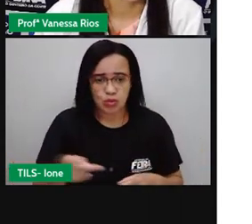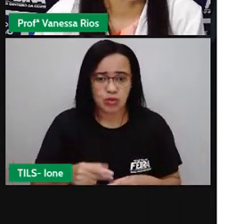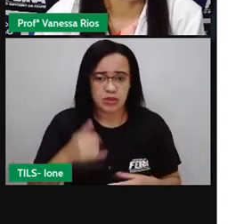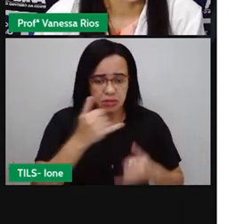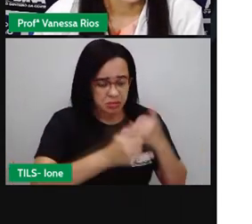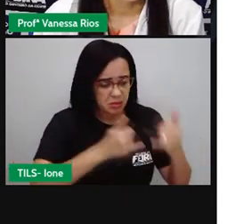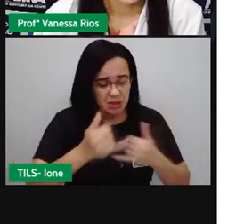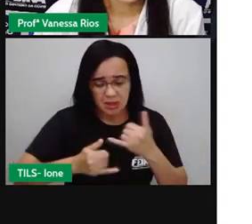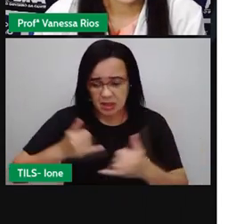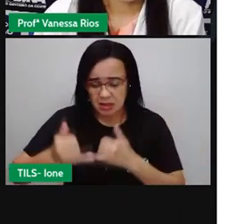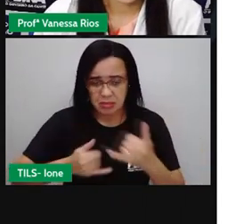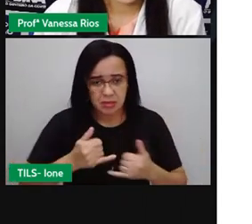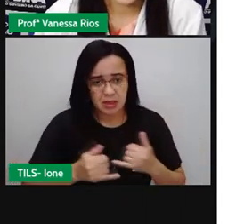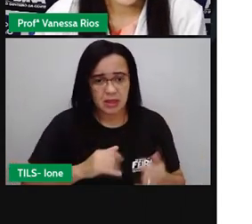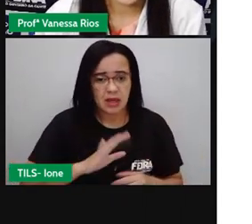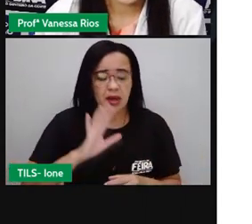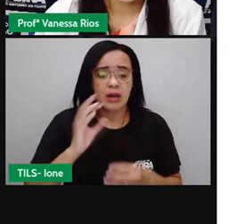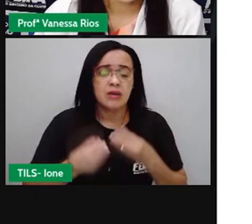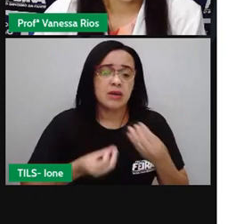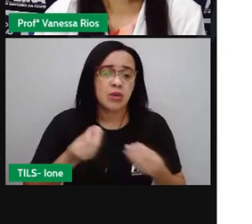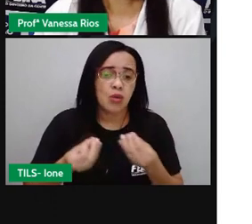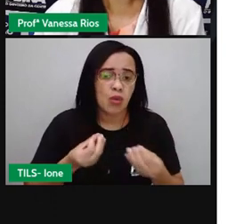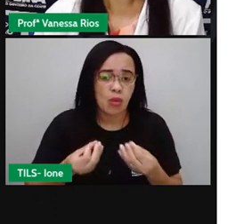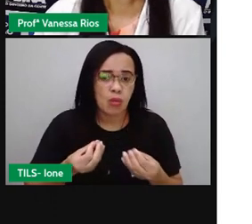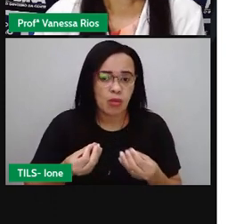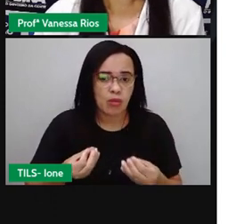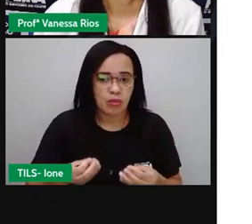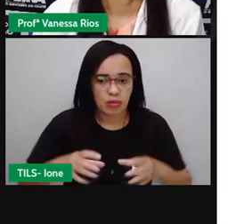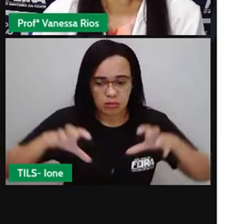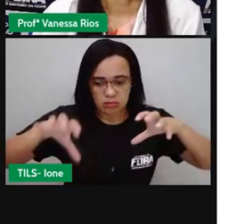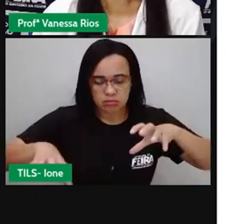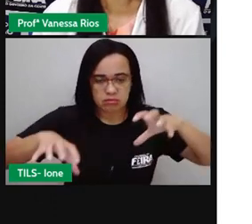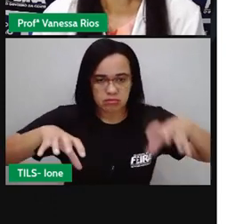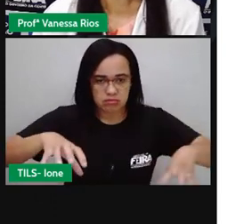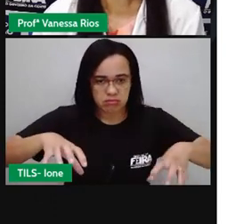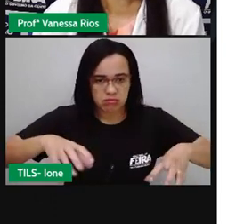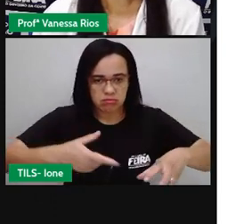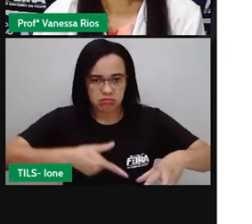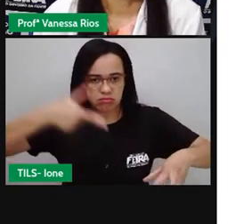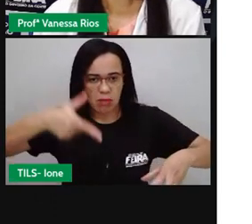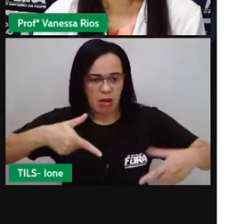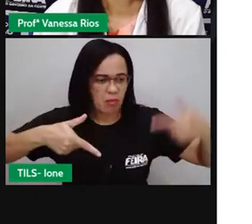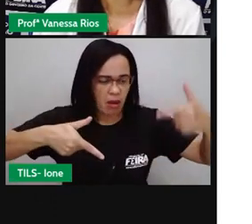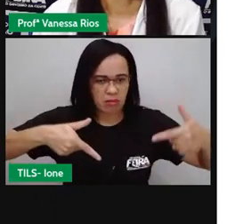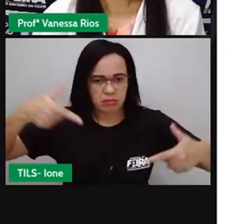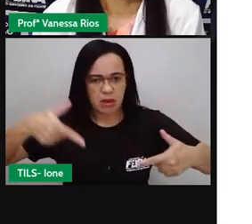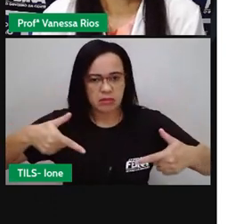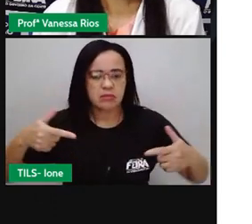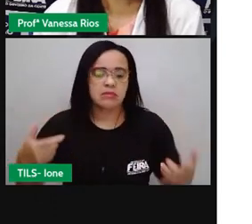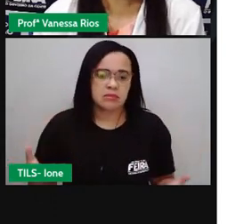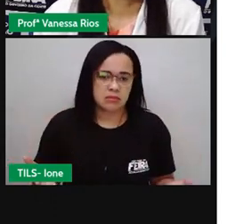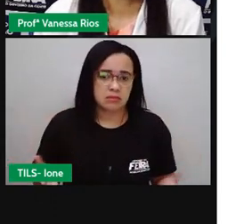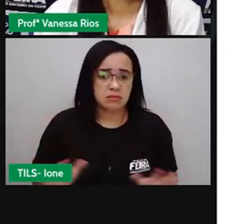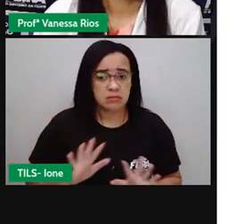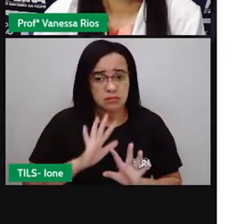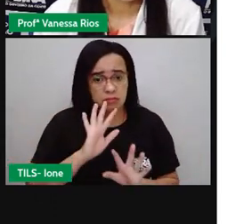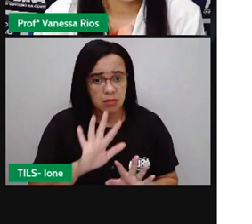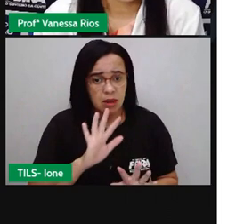mutuamente nessa parte aí né da crônica o autor né o narrador ele vai